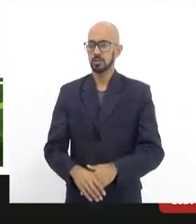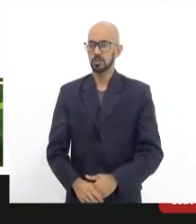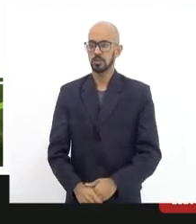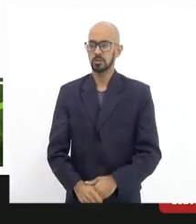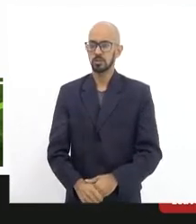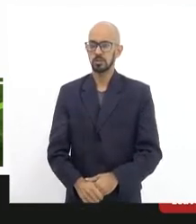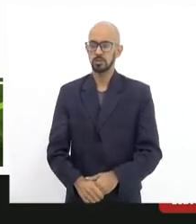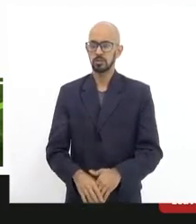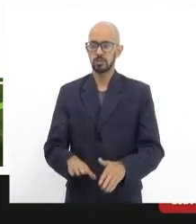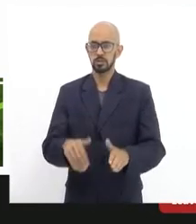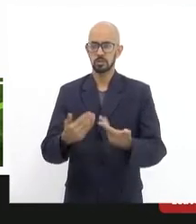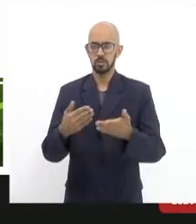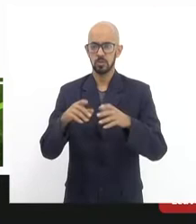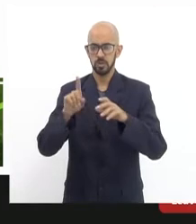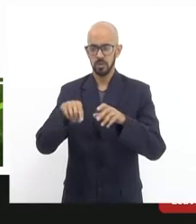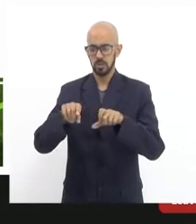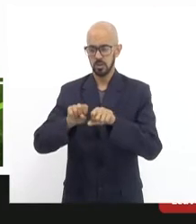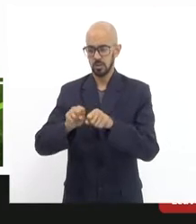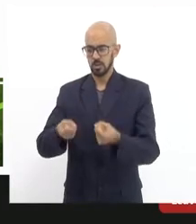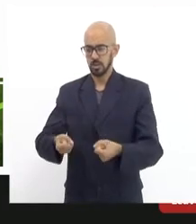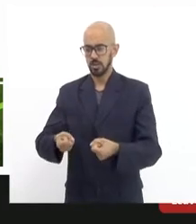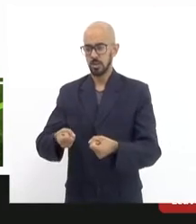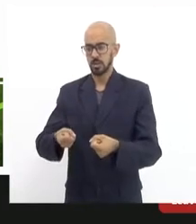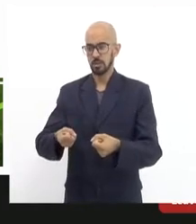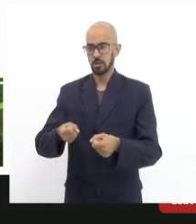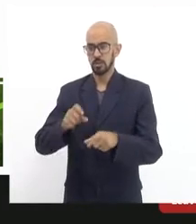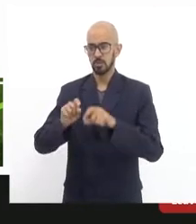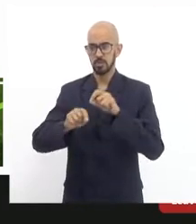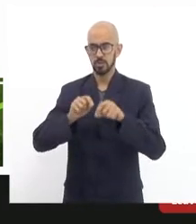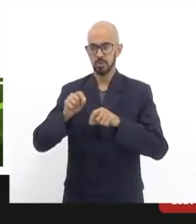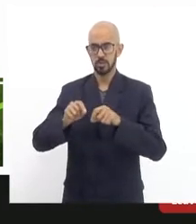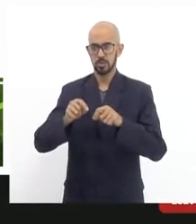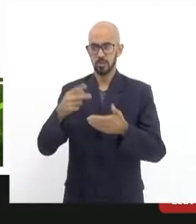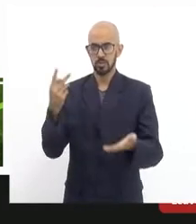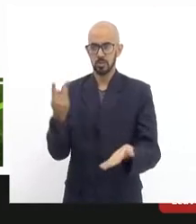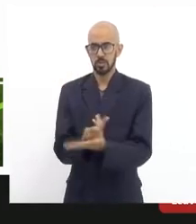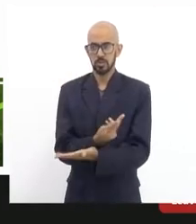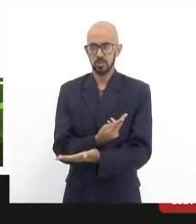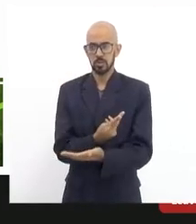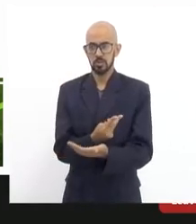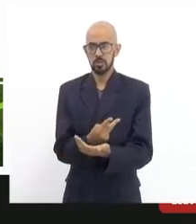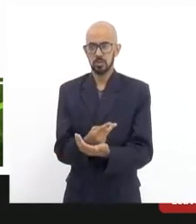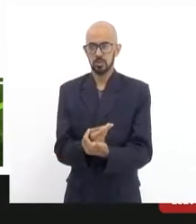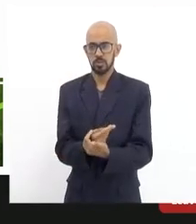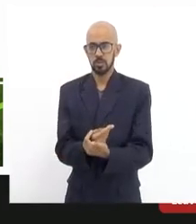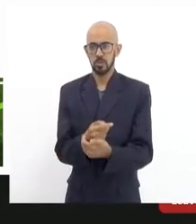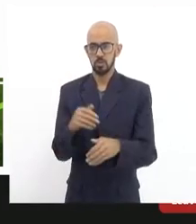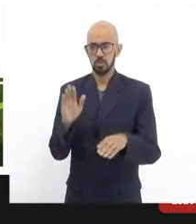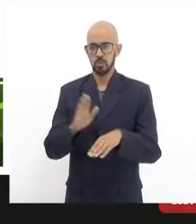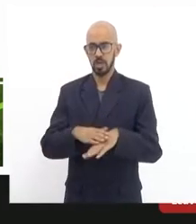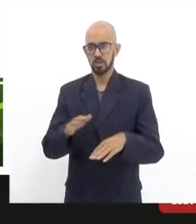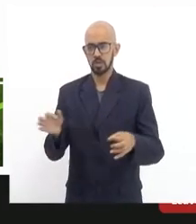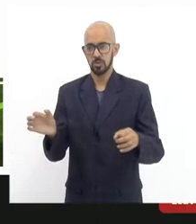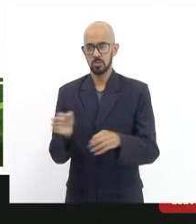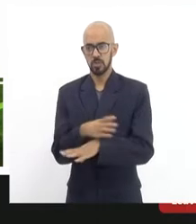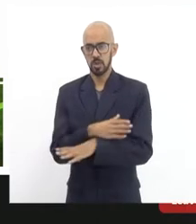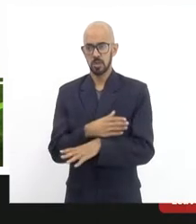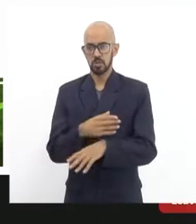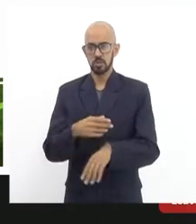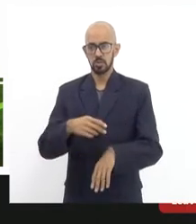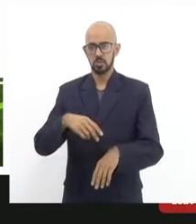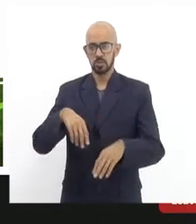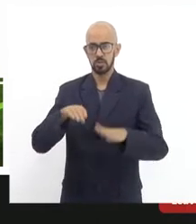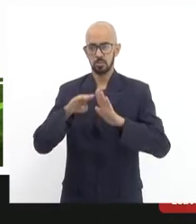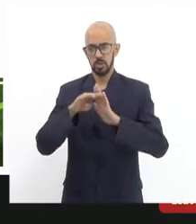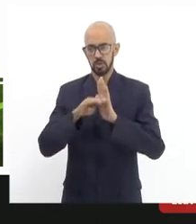O desmonte pelo qual passou é o exemplo mais completo desse processo. É um processo